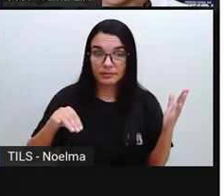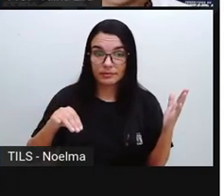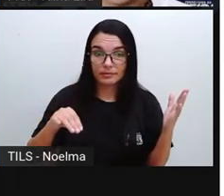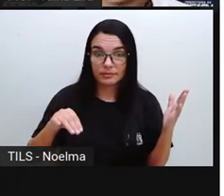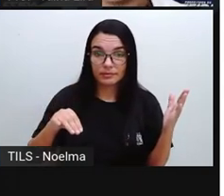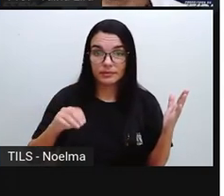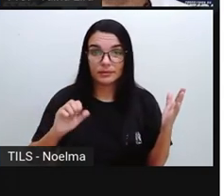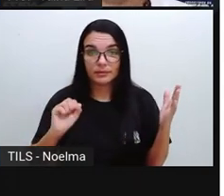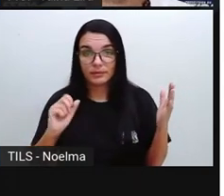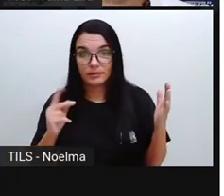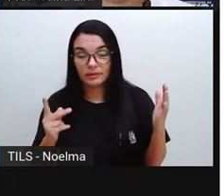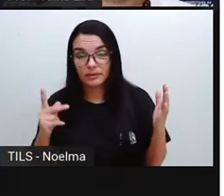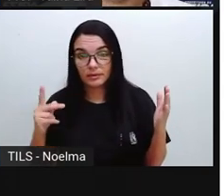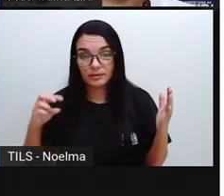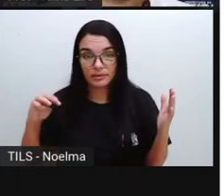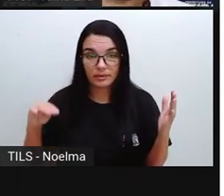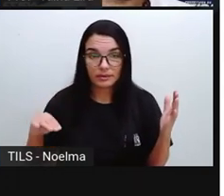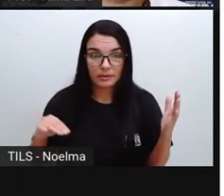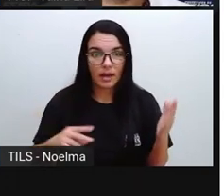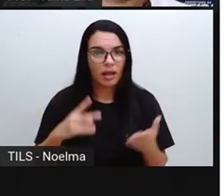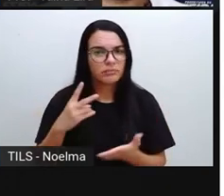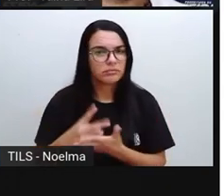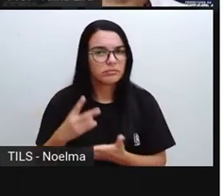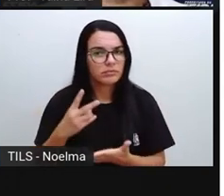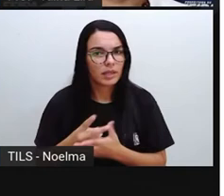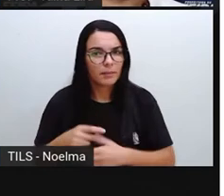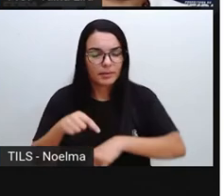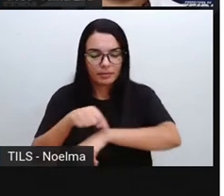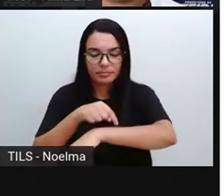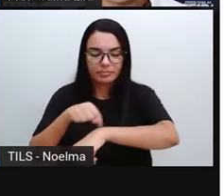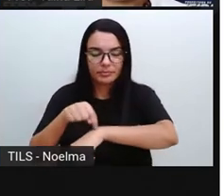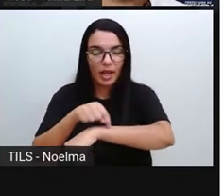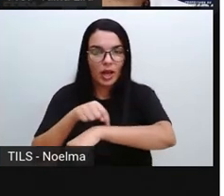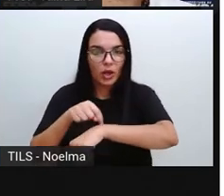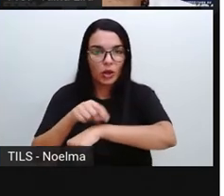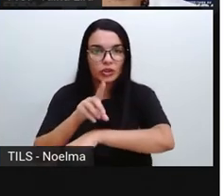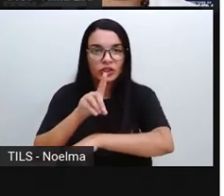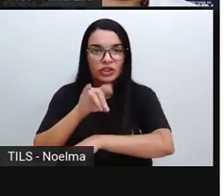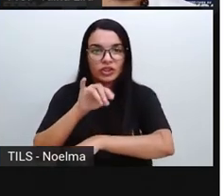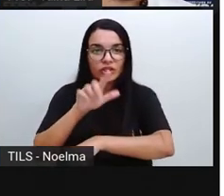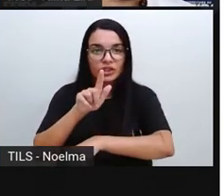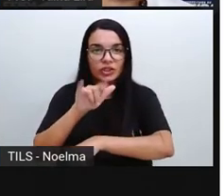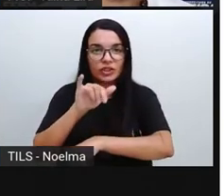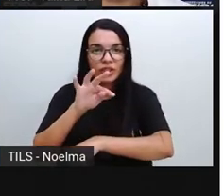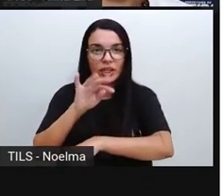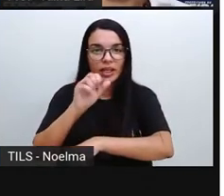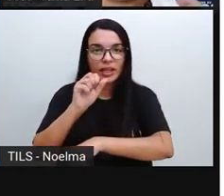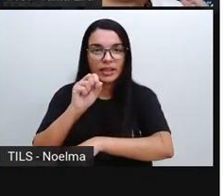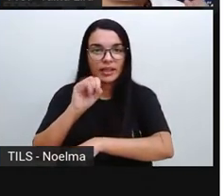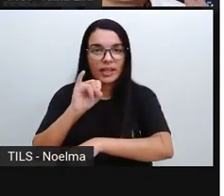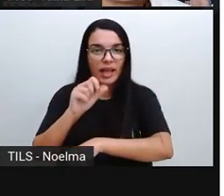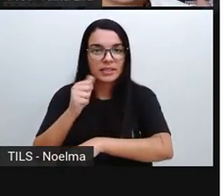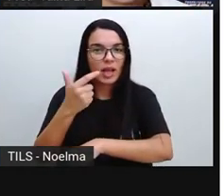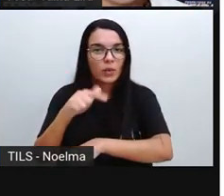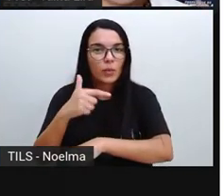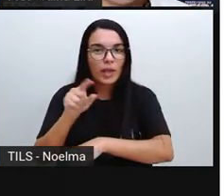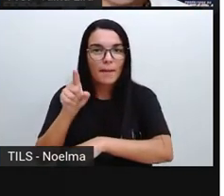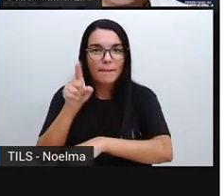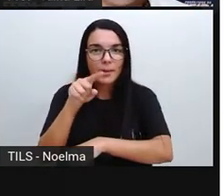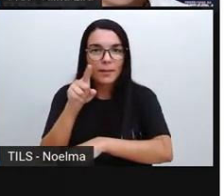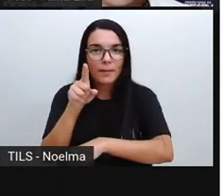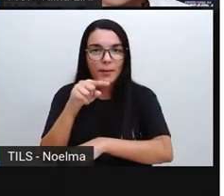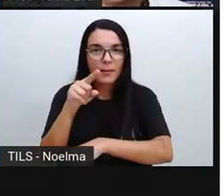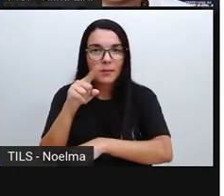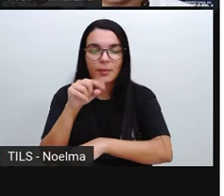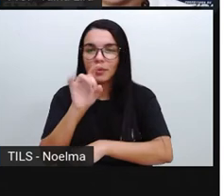quiserem chamar assim, geralmente estão presentes nos relógios digitais, que são aqueles relógios que não têm ponteiro, tá